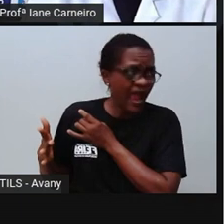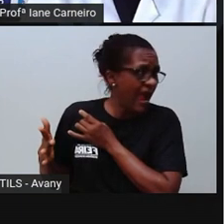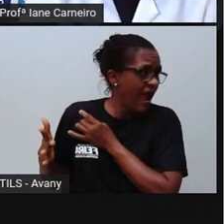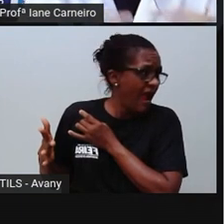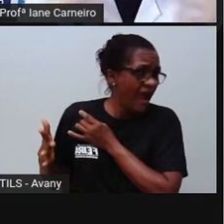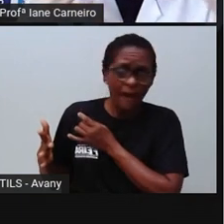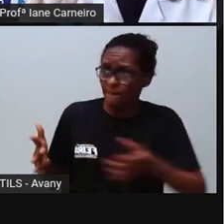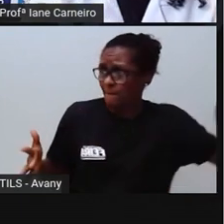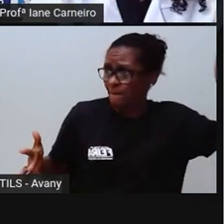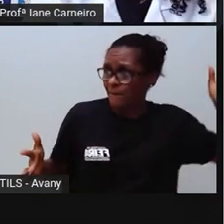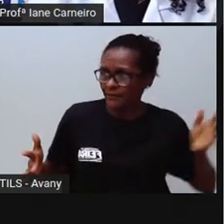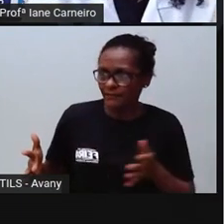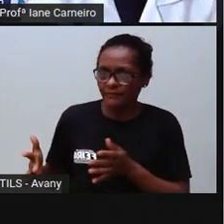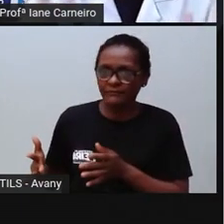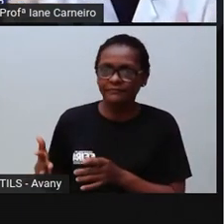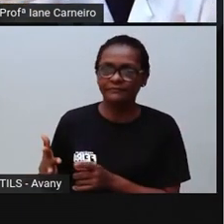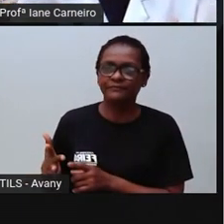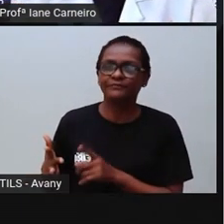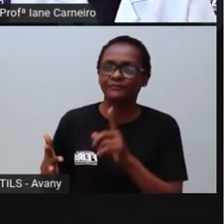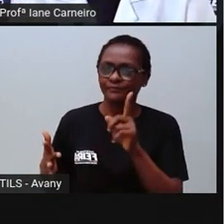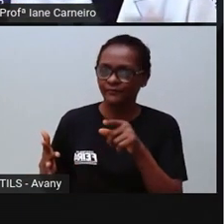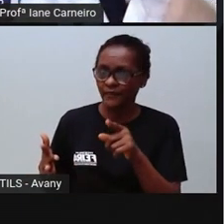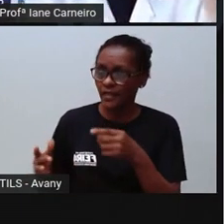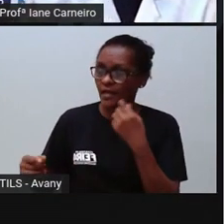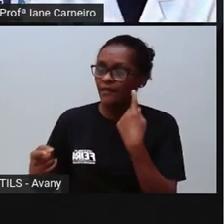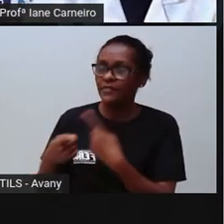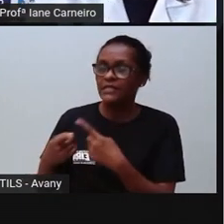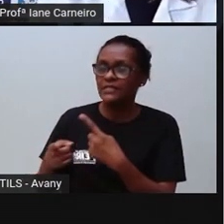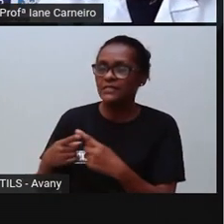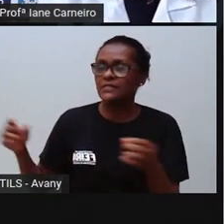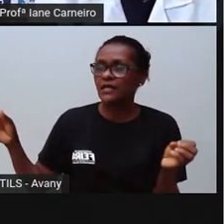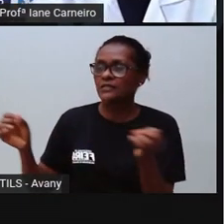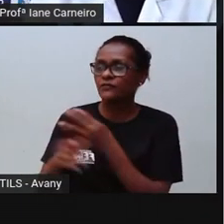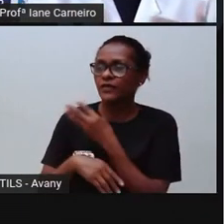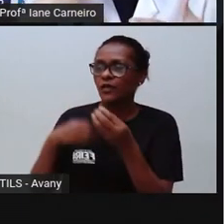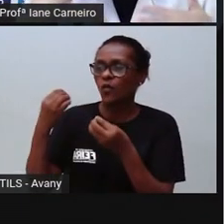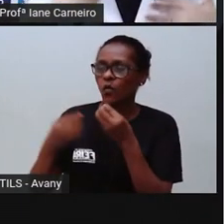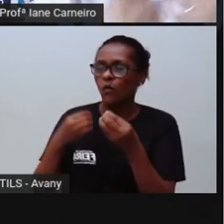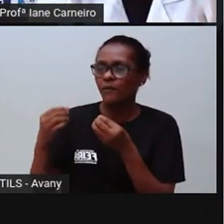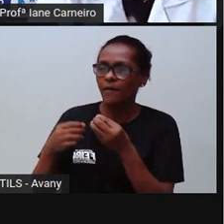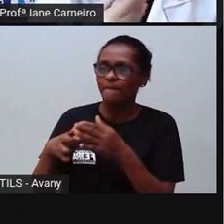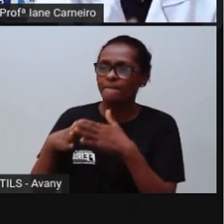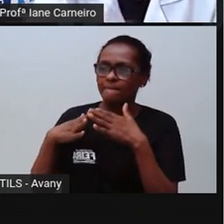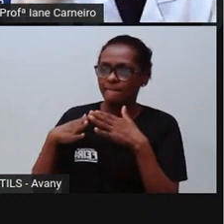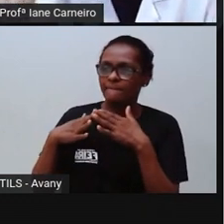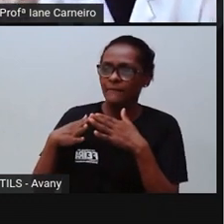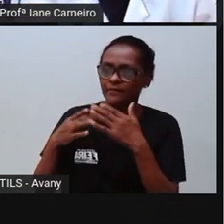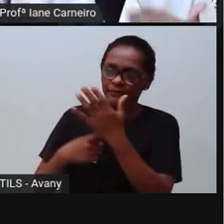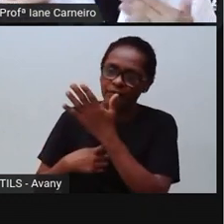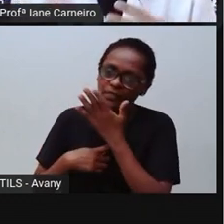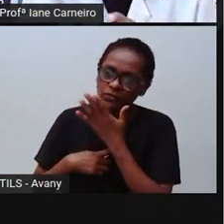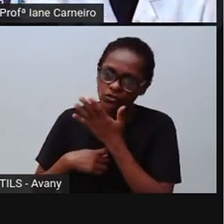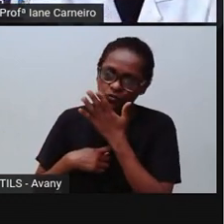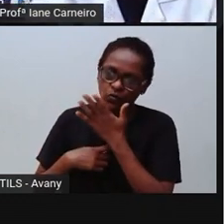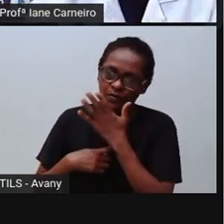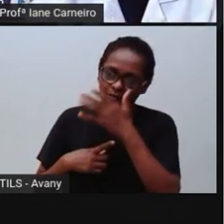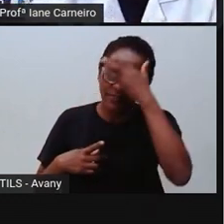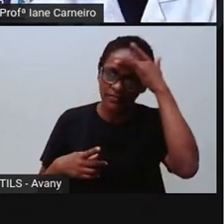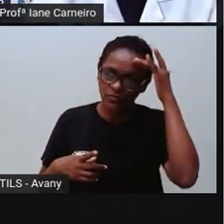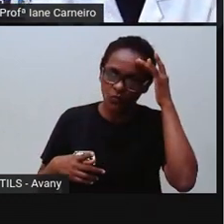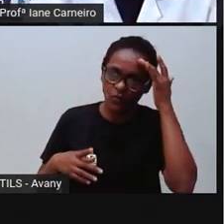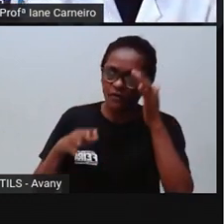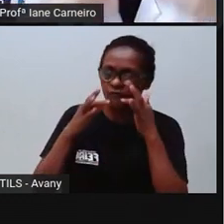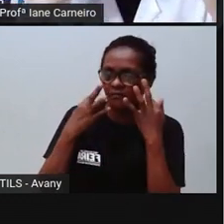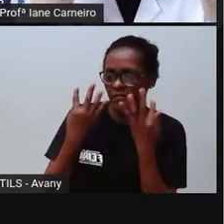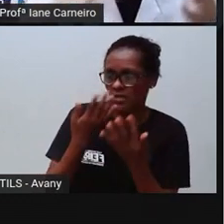né? Então, qual é a melhor forma? Ou você conversar, ajuda a algum adulto, explicar que você está com medo de alguma coisa, né?